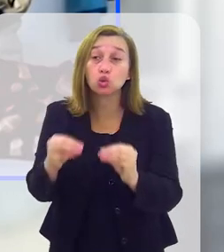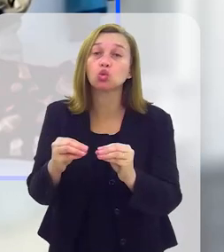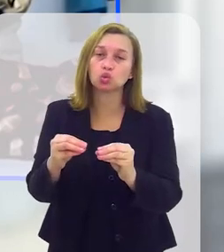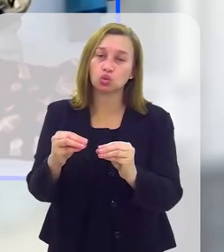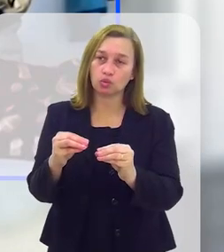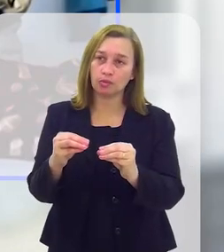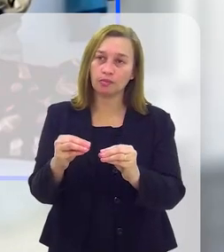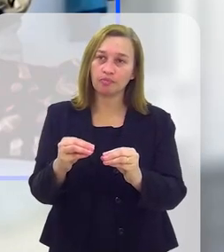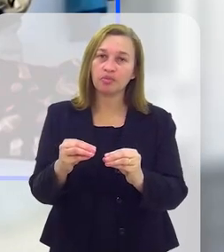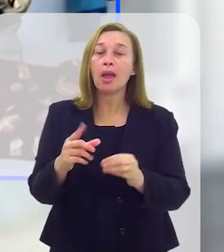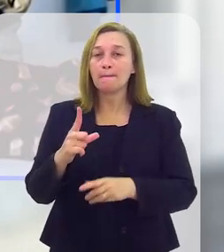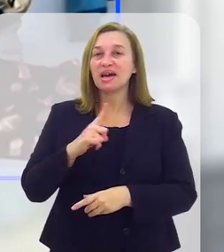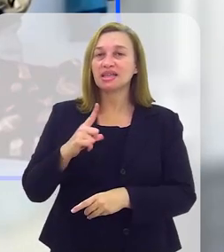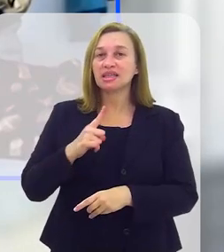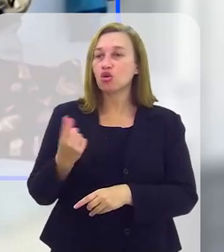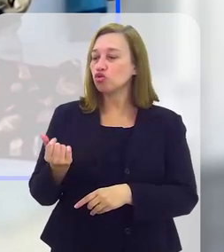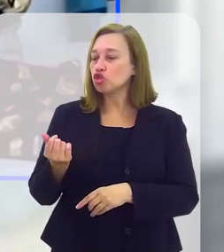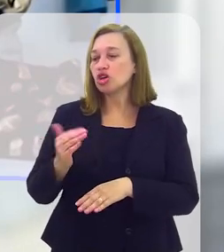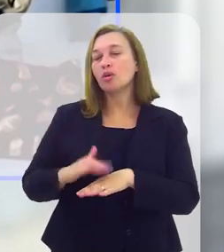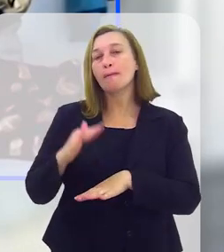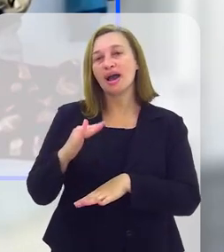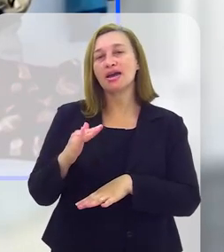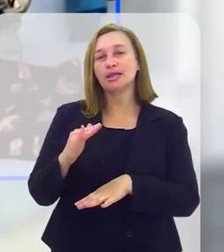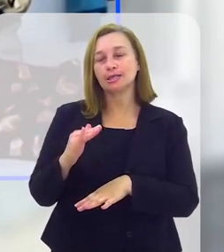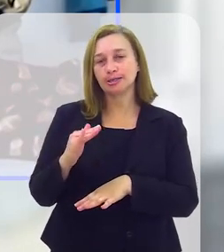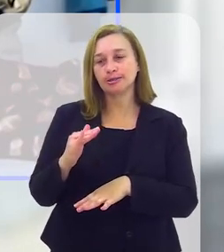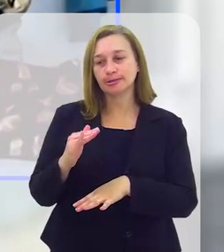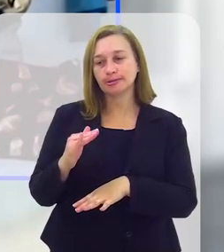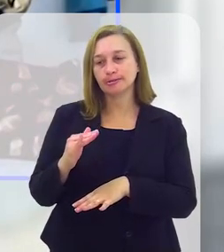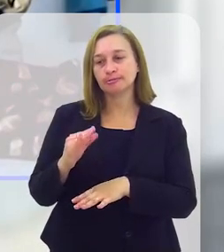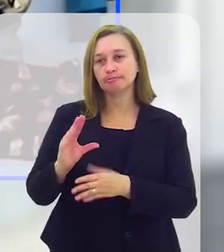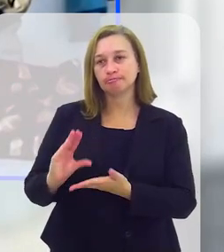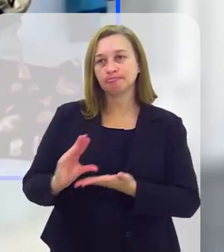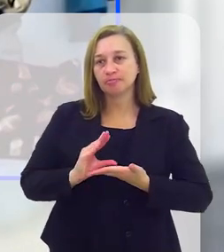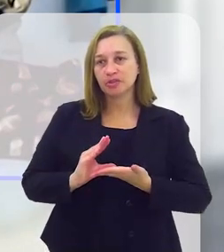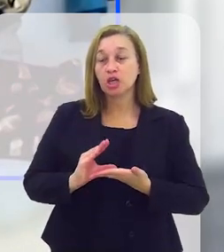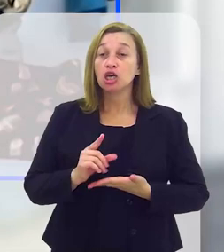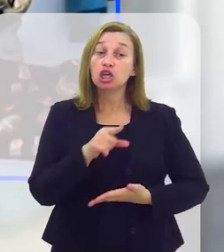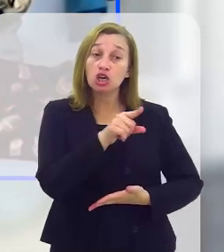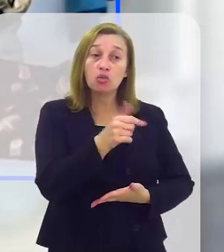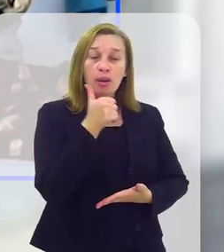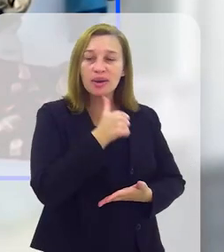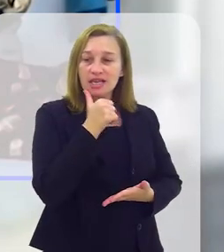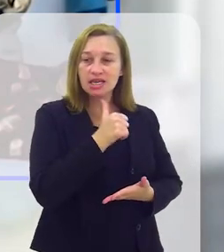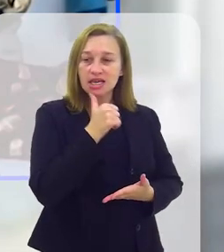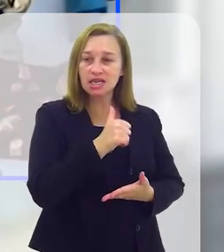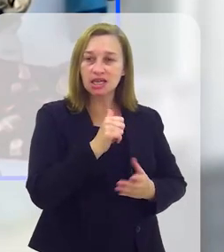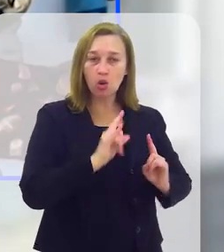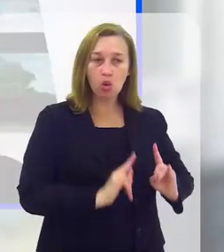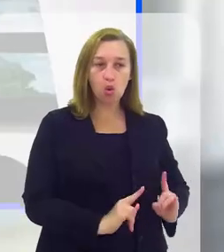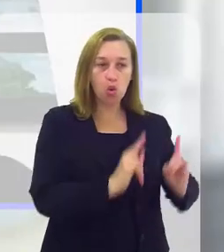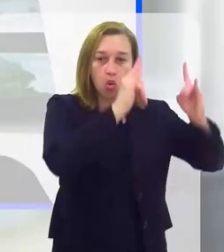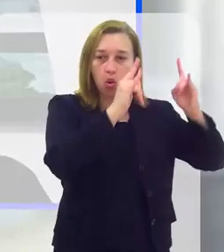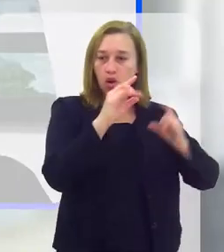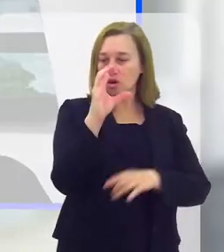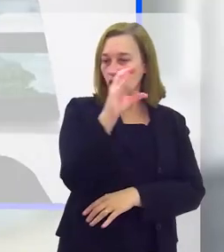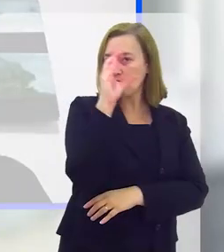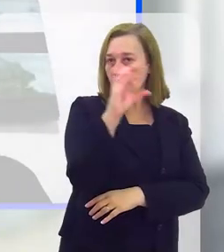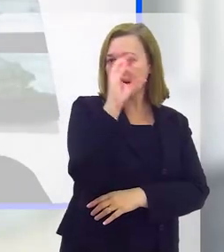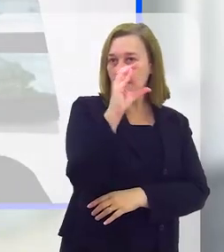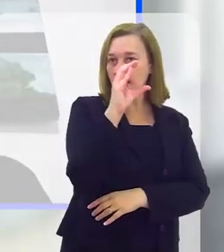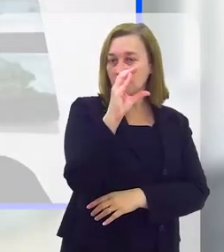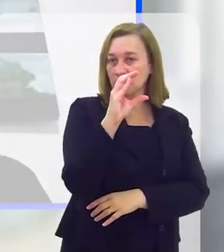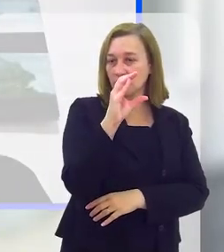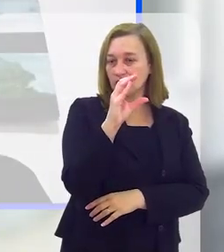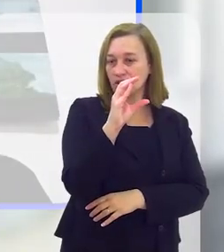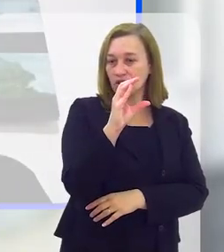têm que se virar nos 30 para poder atingir uma verba que uma menina ali num